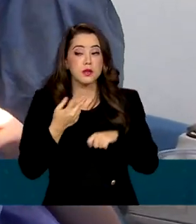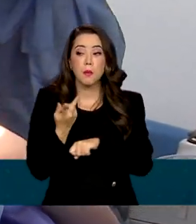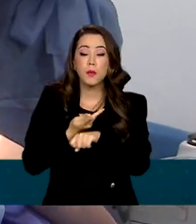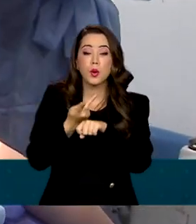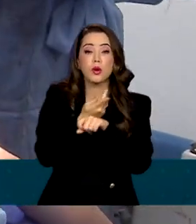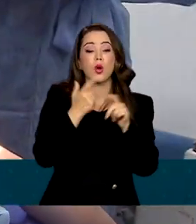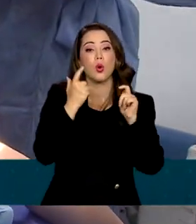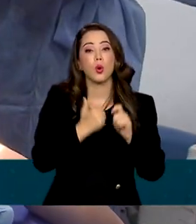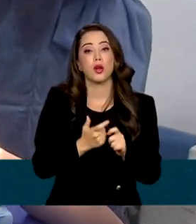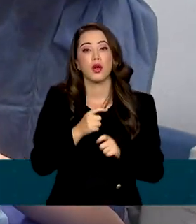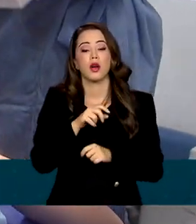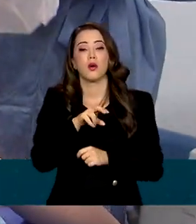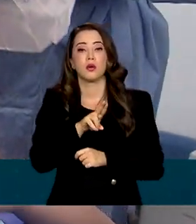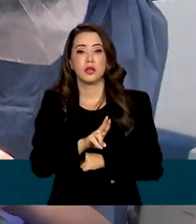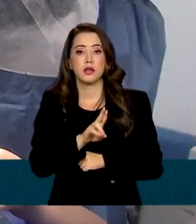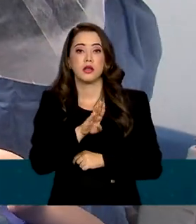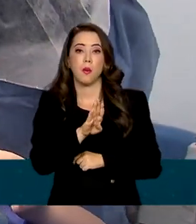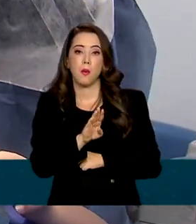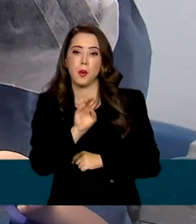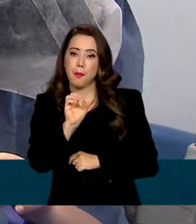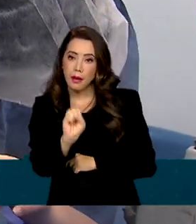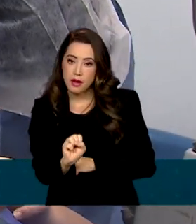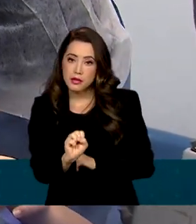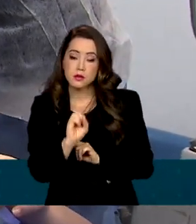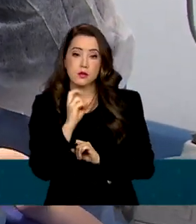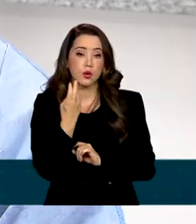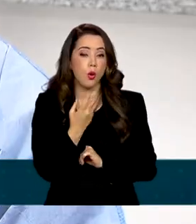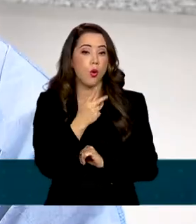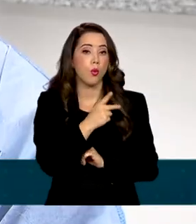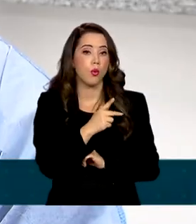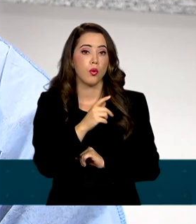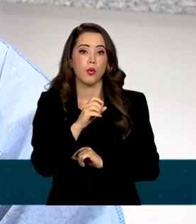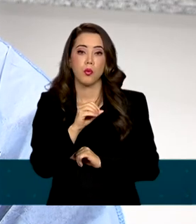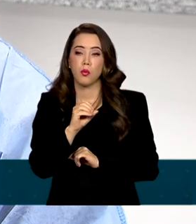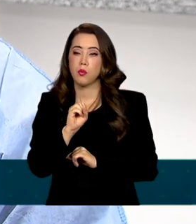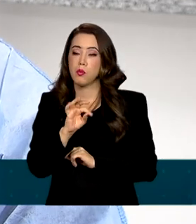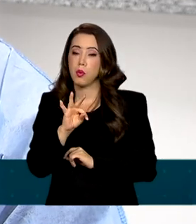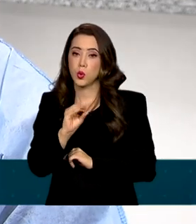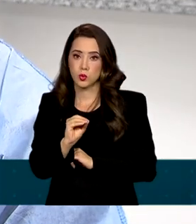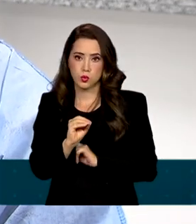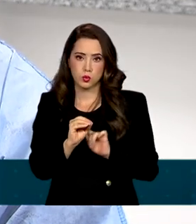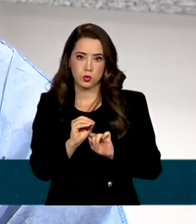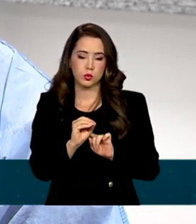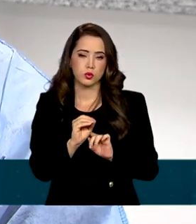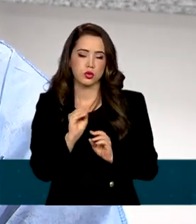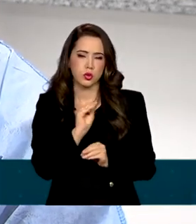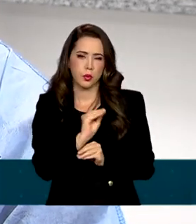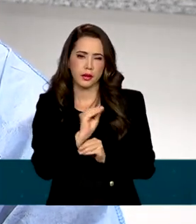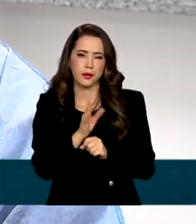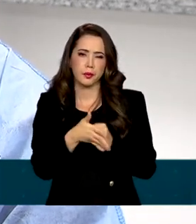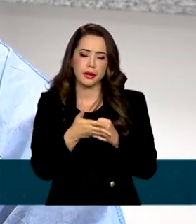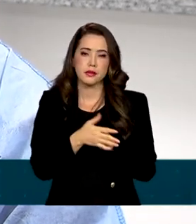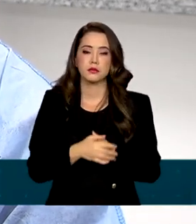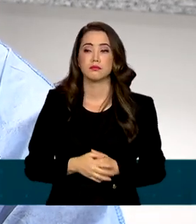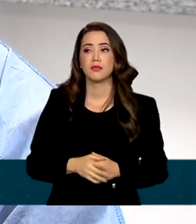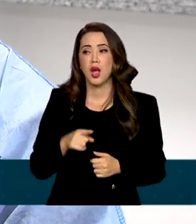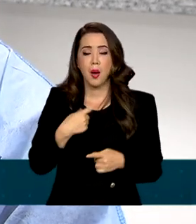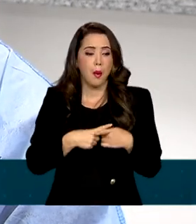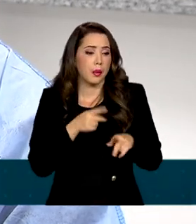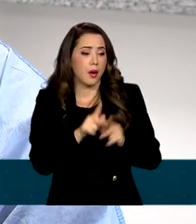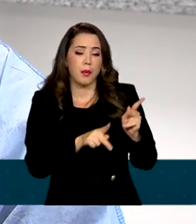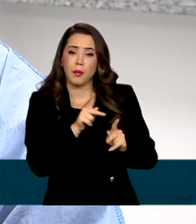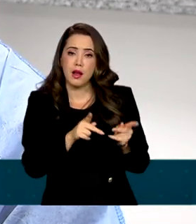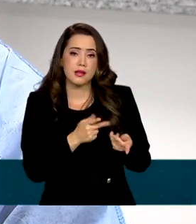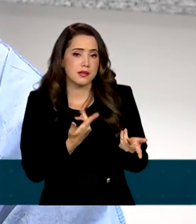unidade básica de saúde ou um posto de atenção primária. É uma população desassistida, uma população que às vezes tem uma